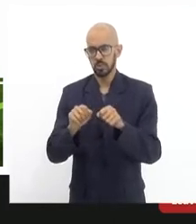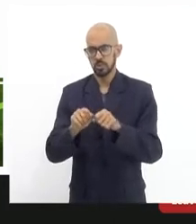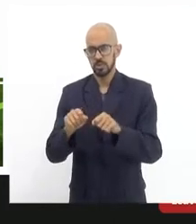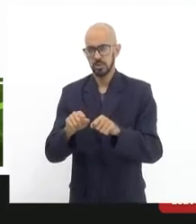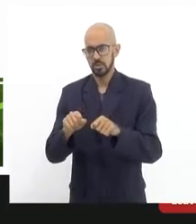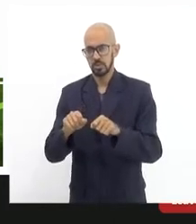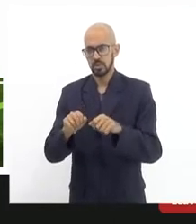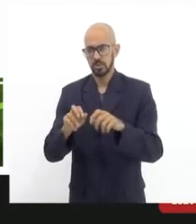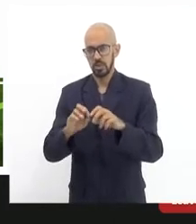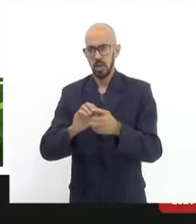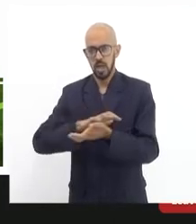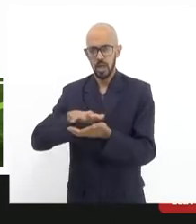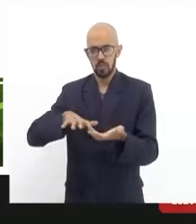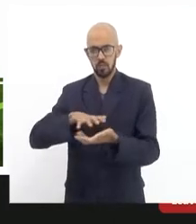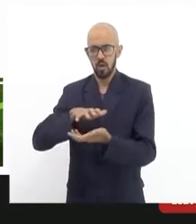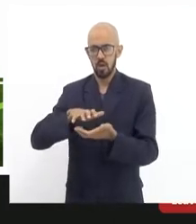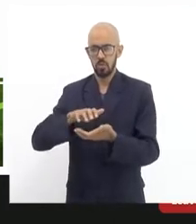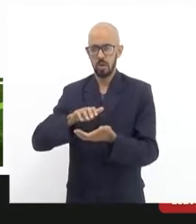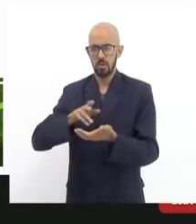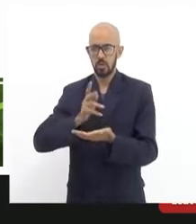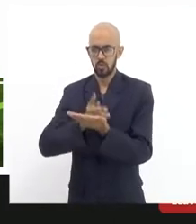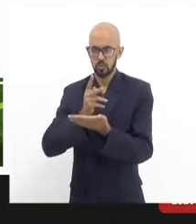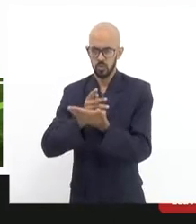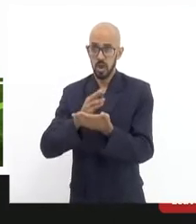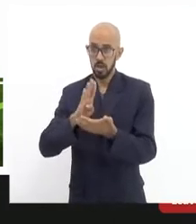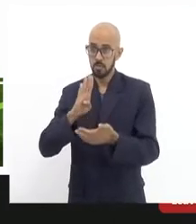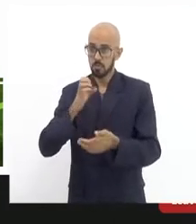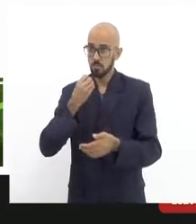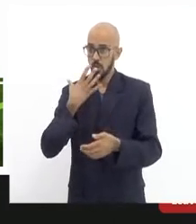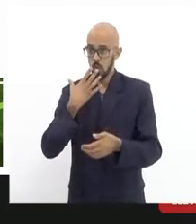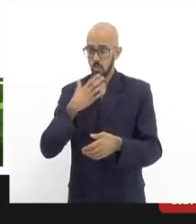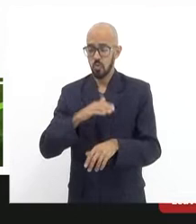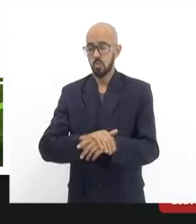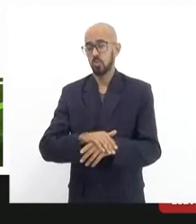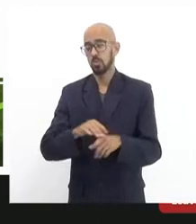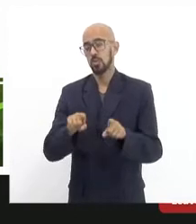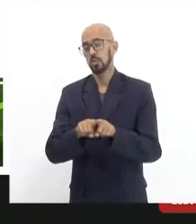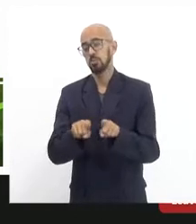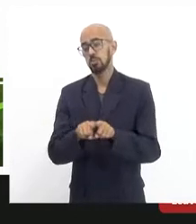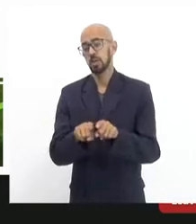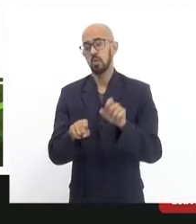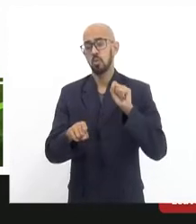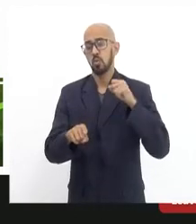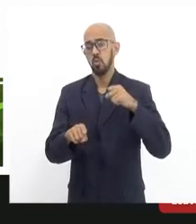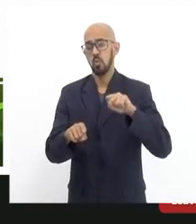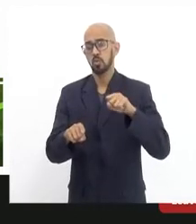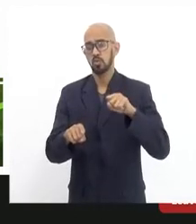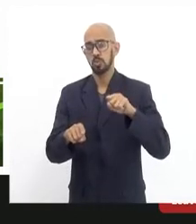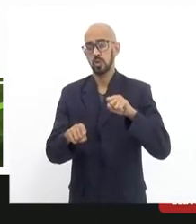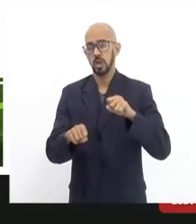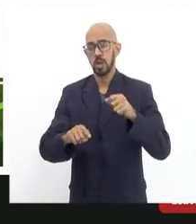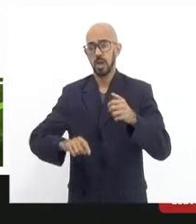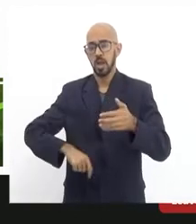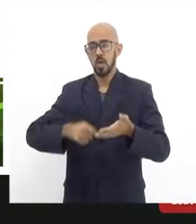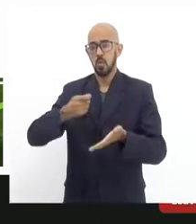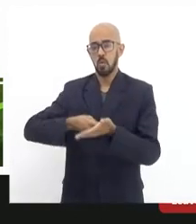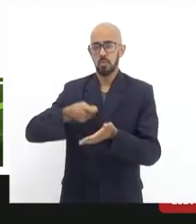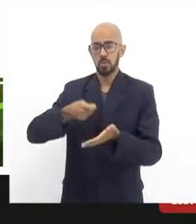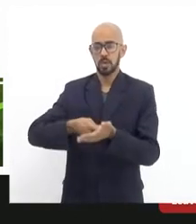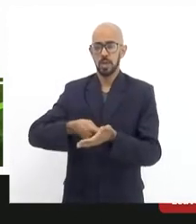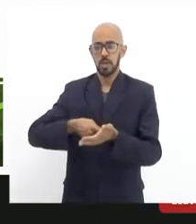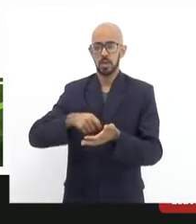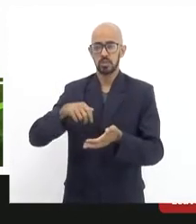para bom estado de conservação. E o oito, que é a obrigação de não fazer, que é a obrigação de não